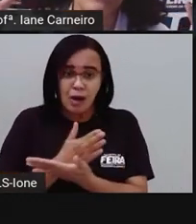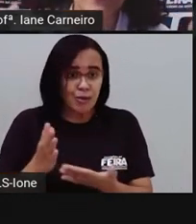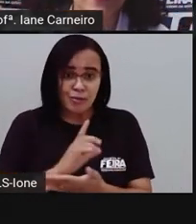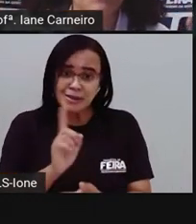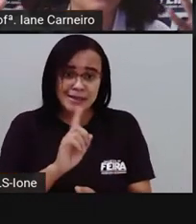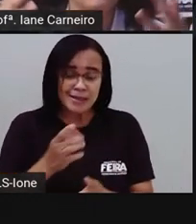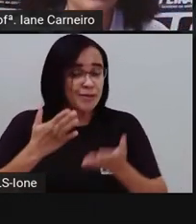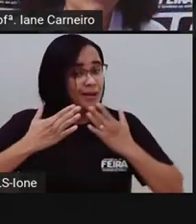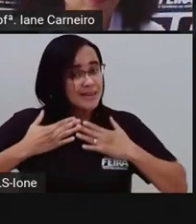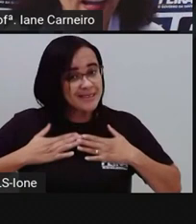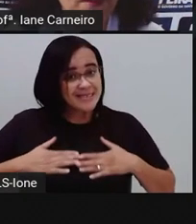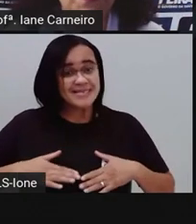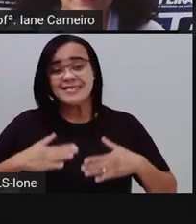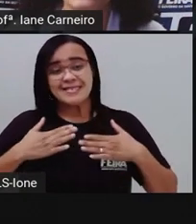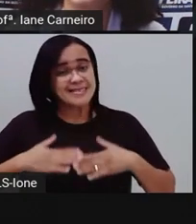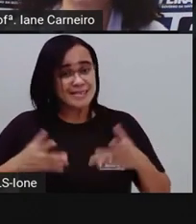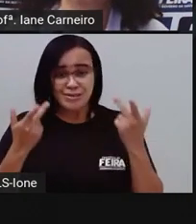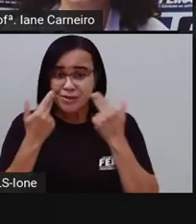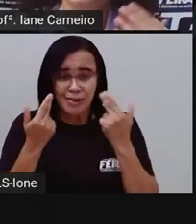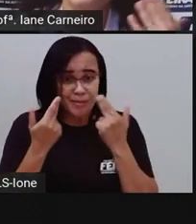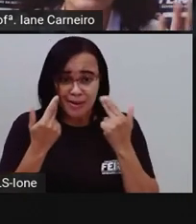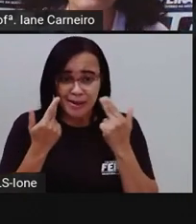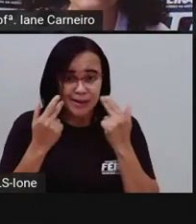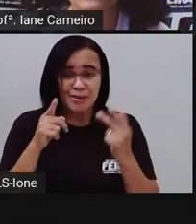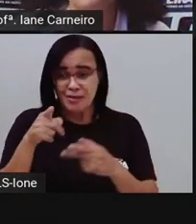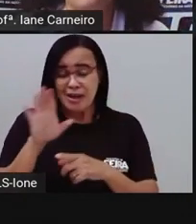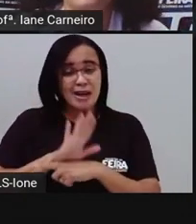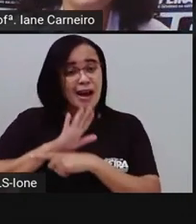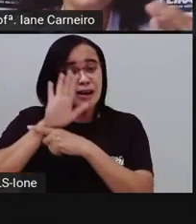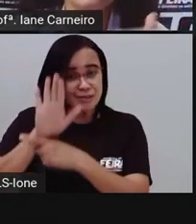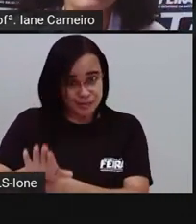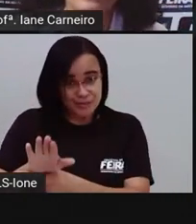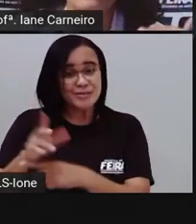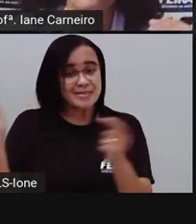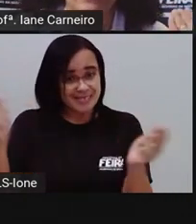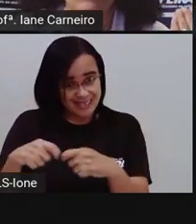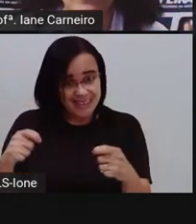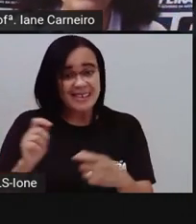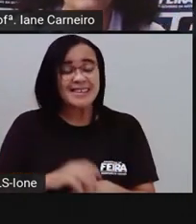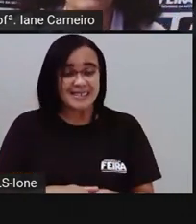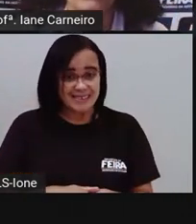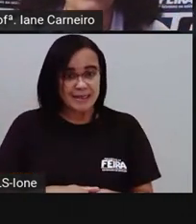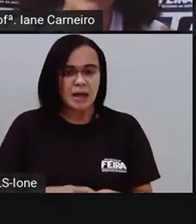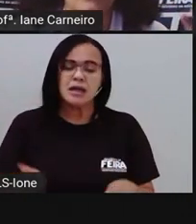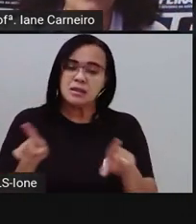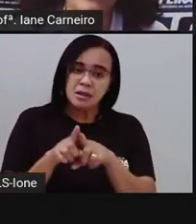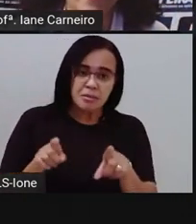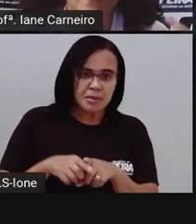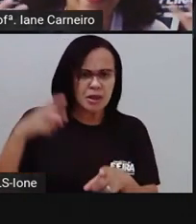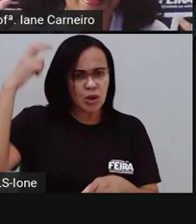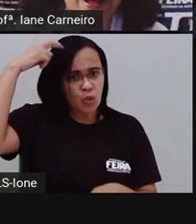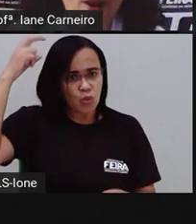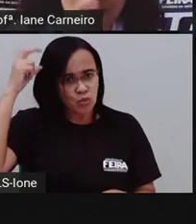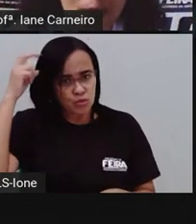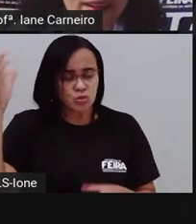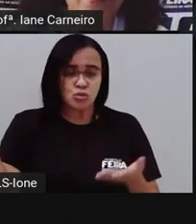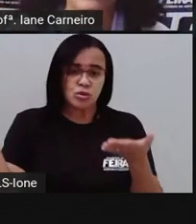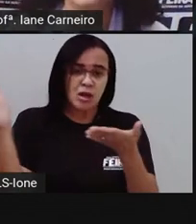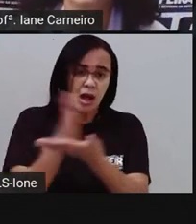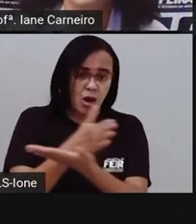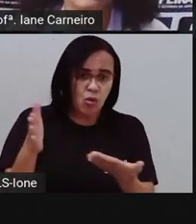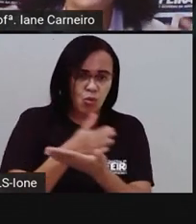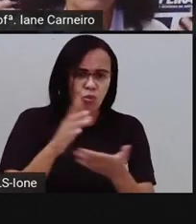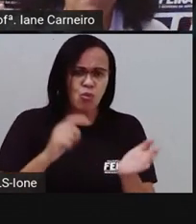que o médico está ali para nos ajudar, né? Então, tem culturas também que consideram o azul como uma cor que acalma,